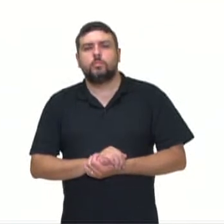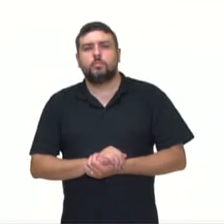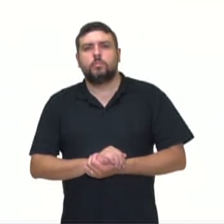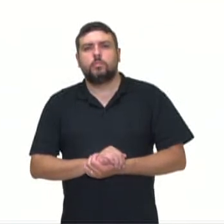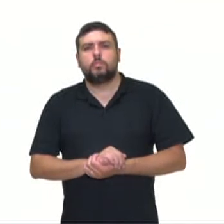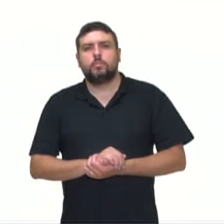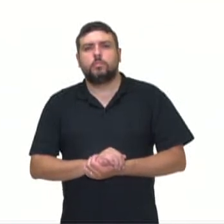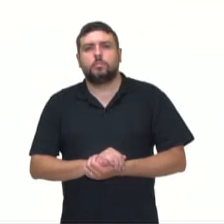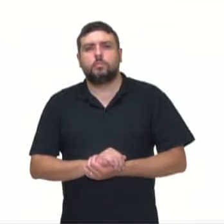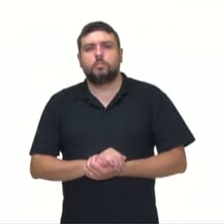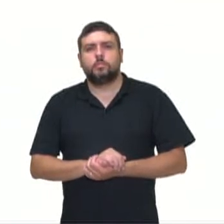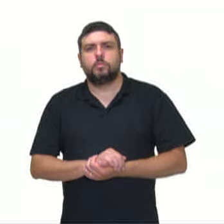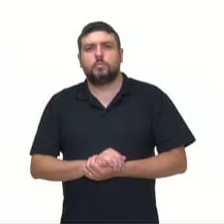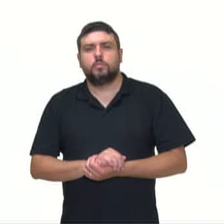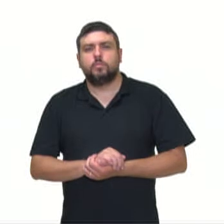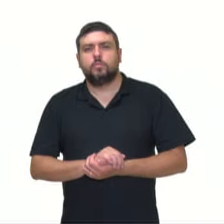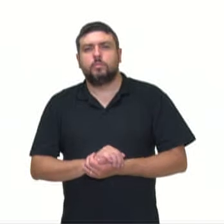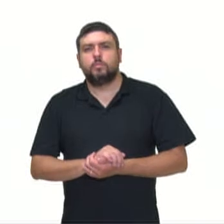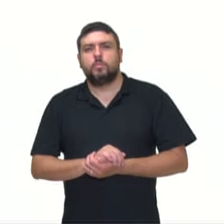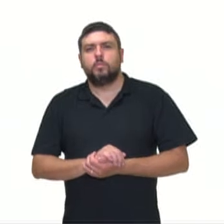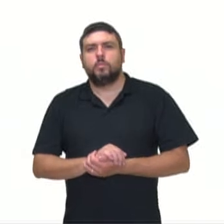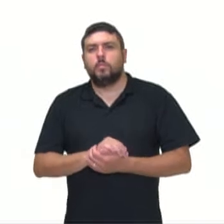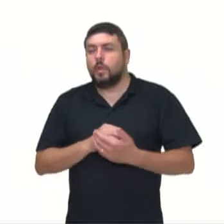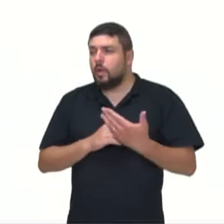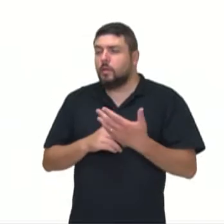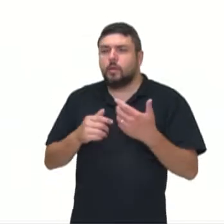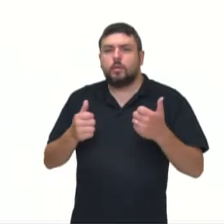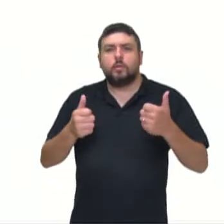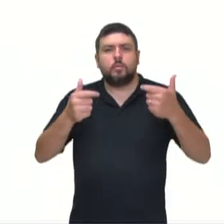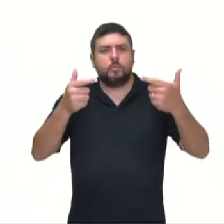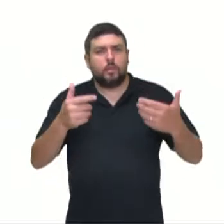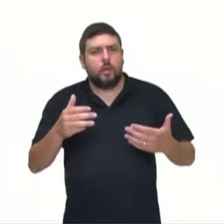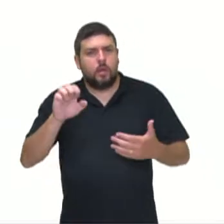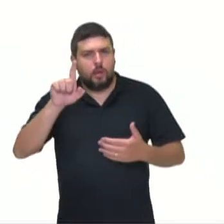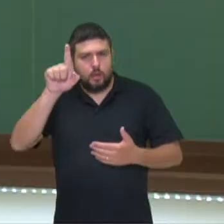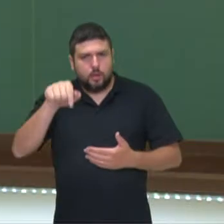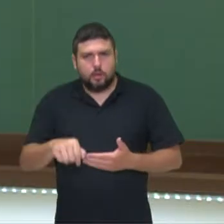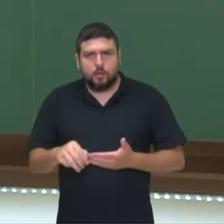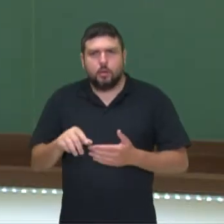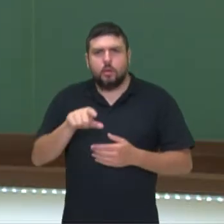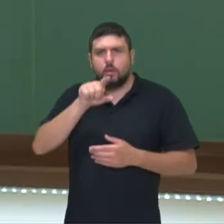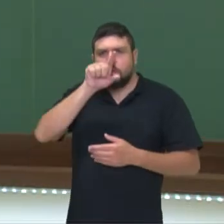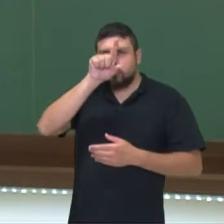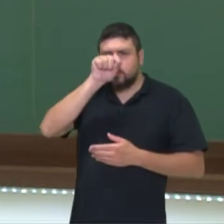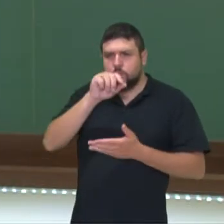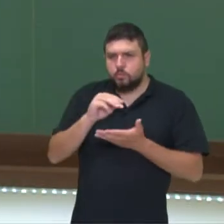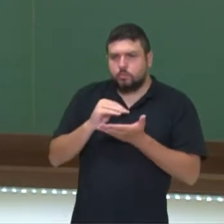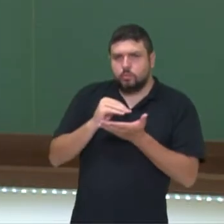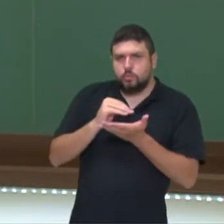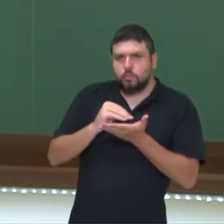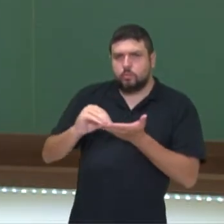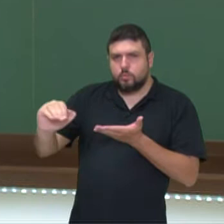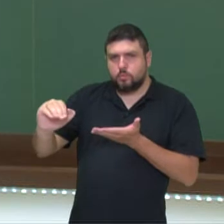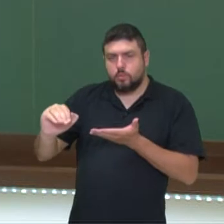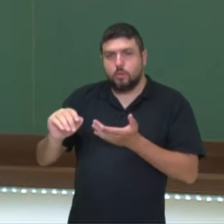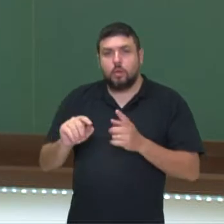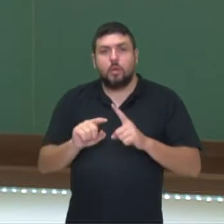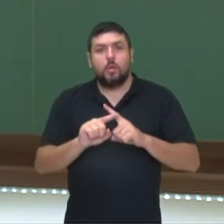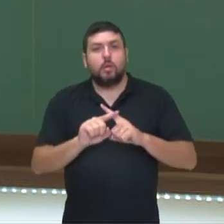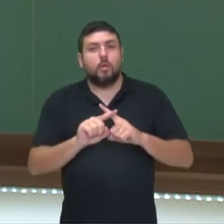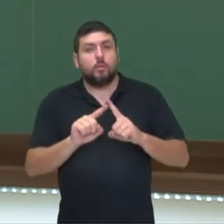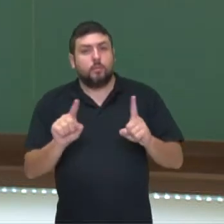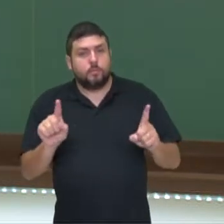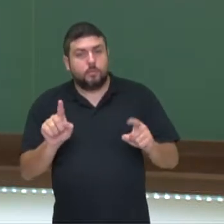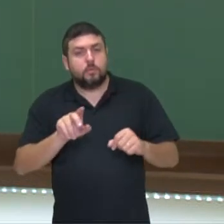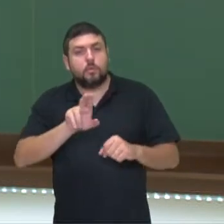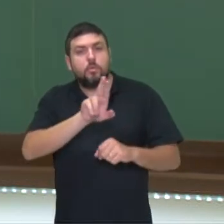de caracteres. Ele está dizendo que é uma mensagem que é enviada pela rede social, pelas redes